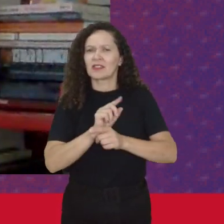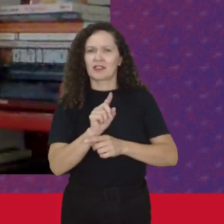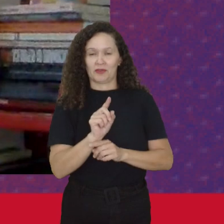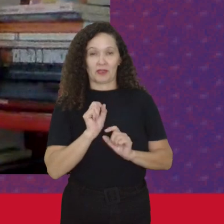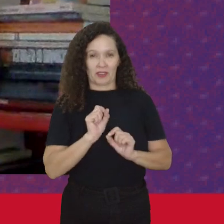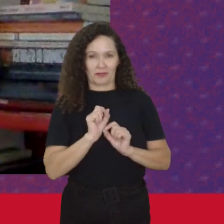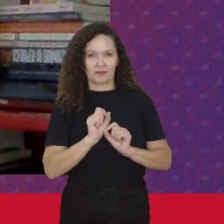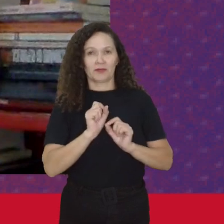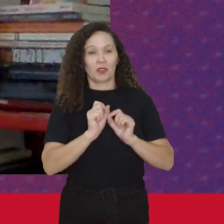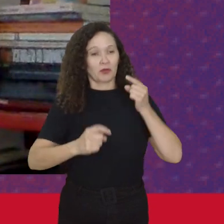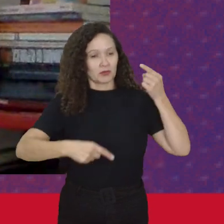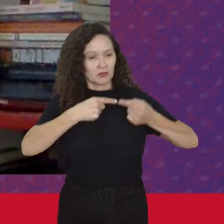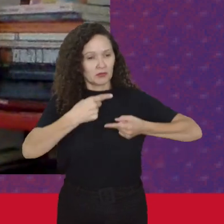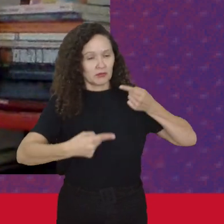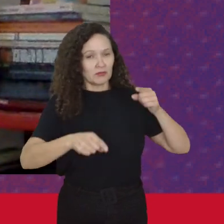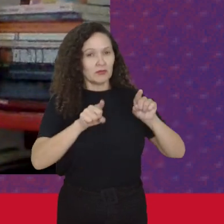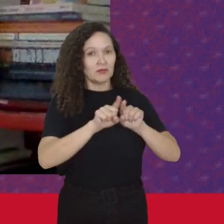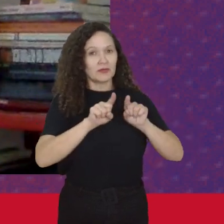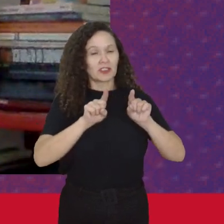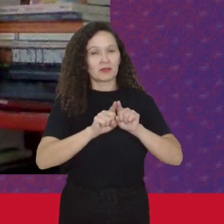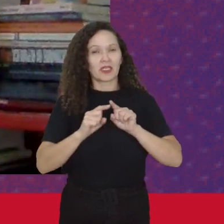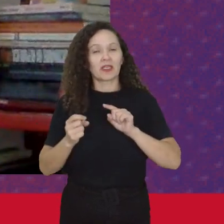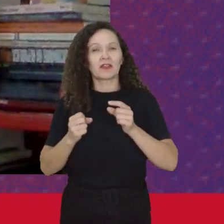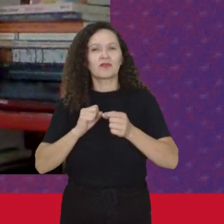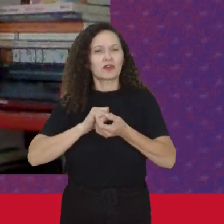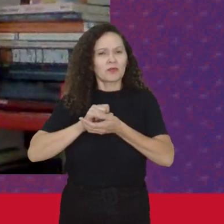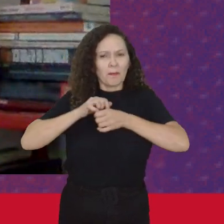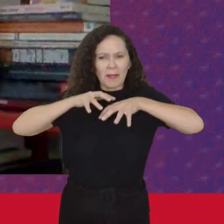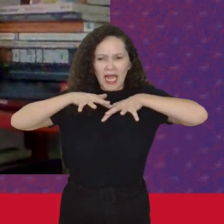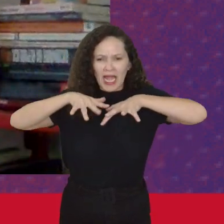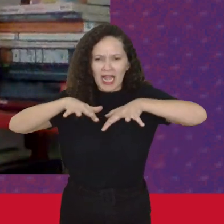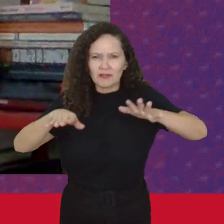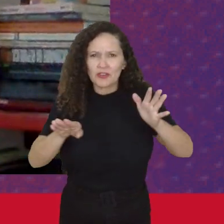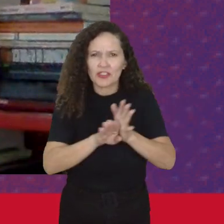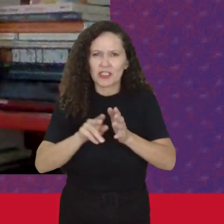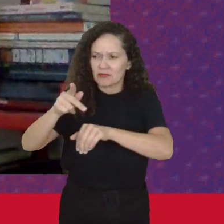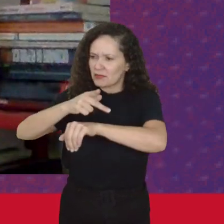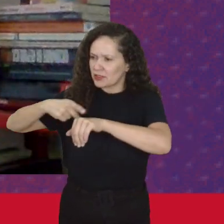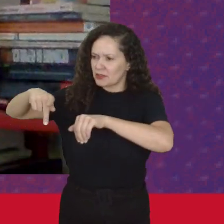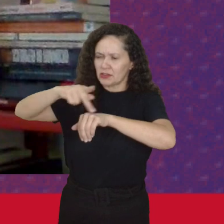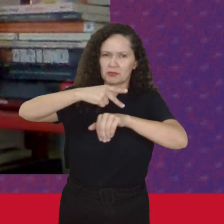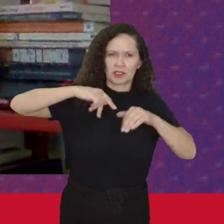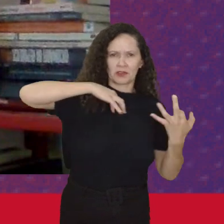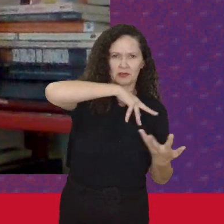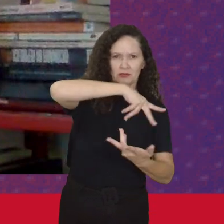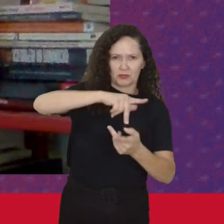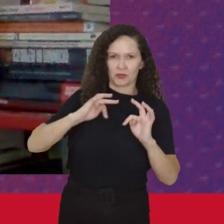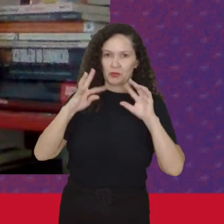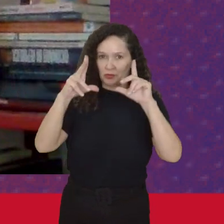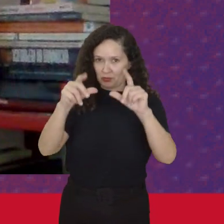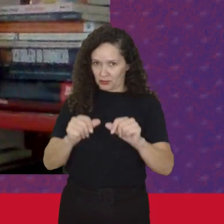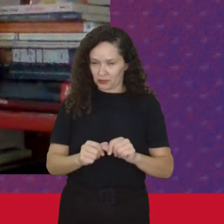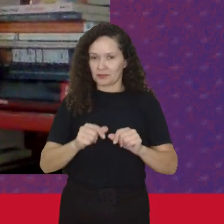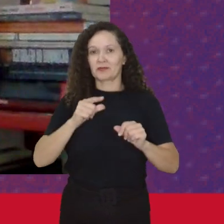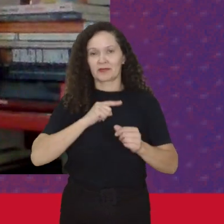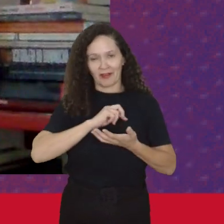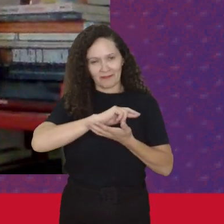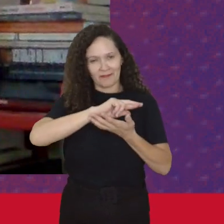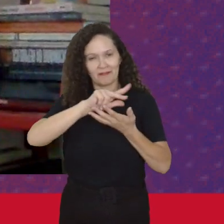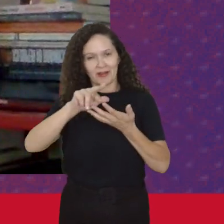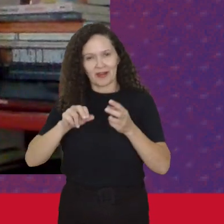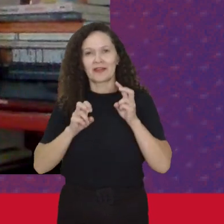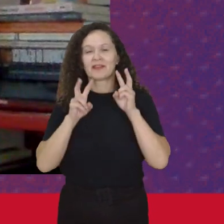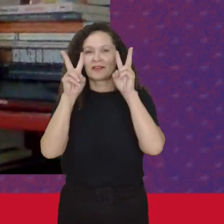os debates Também foram Viajando As fronteiras Então Acho que tem Várias questões